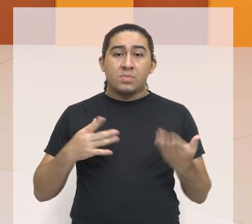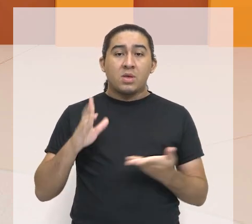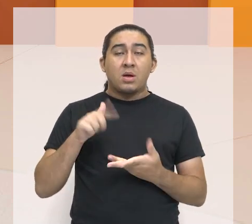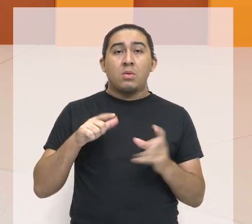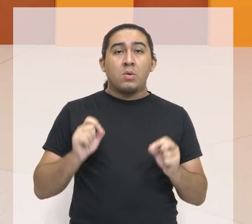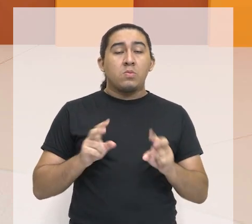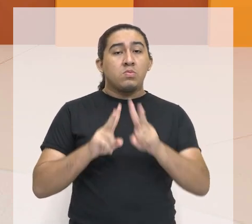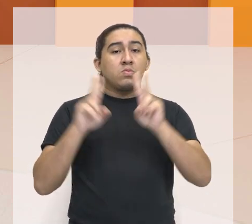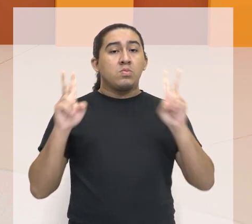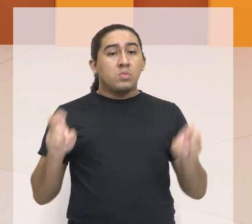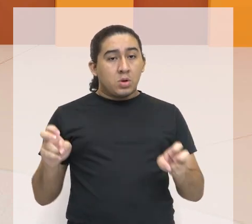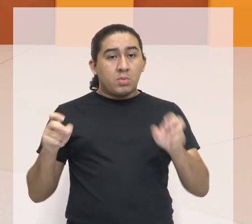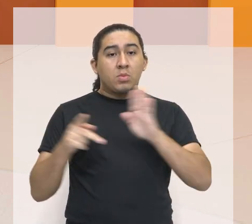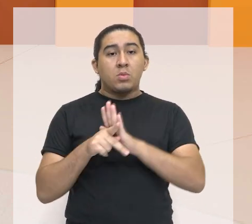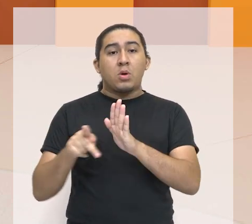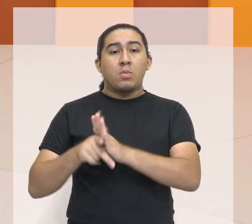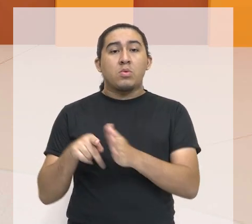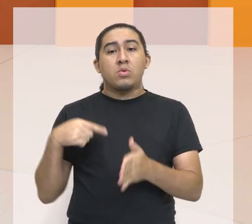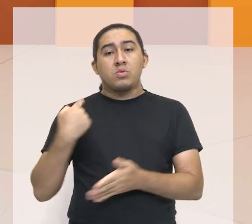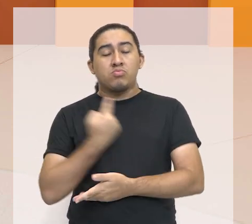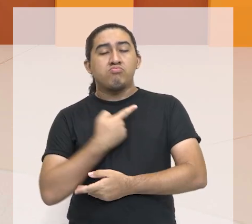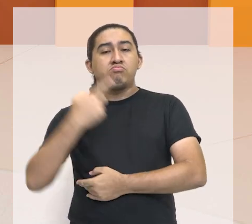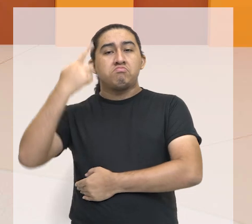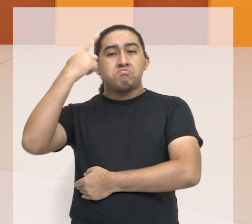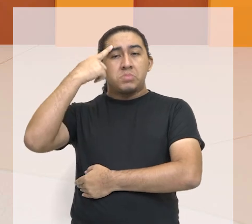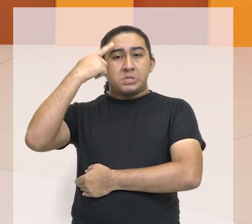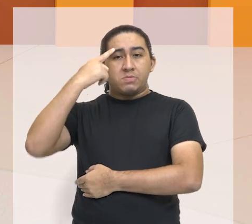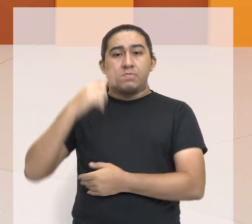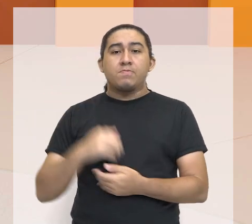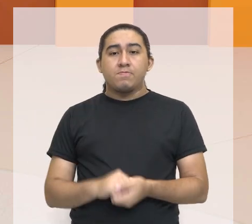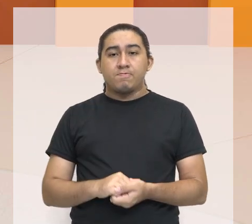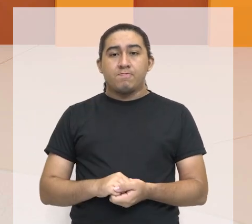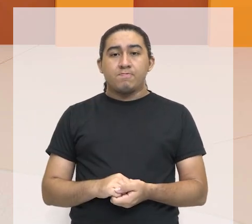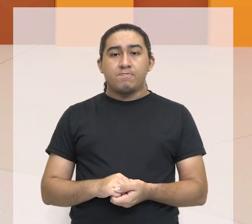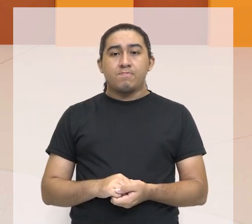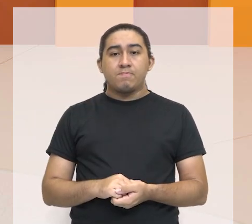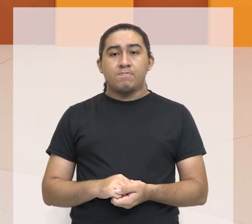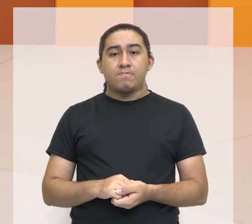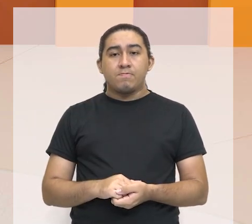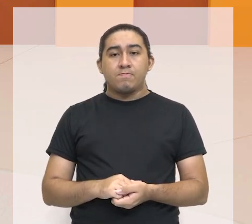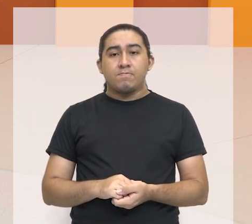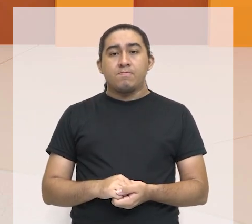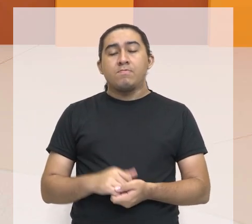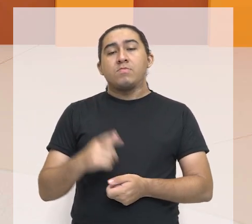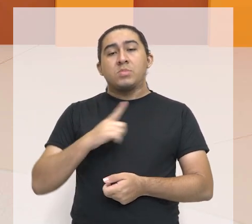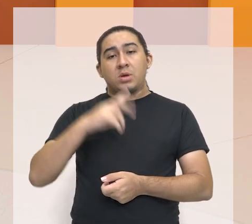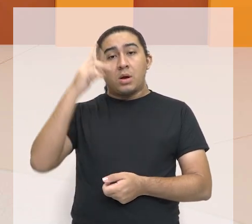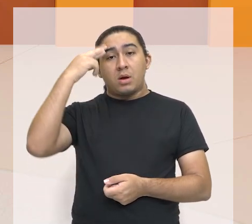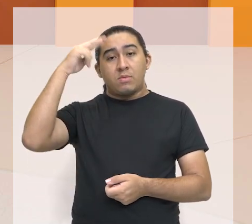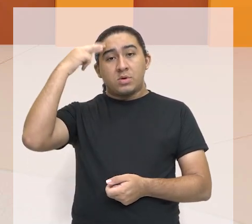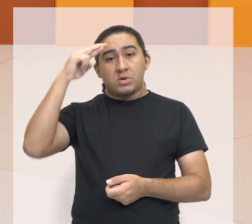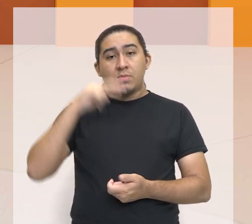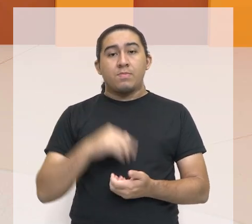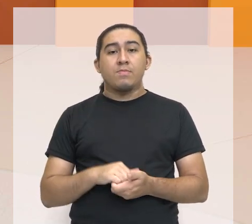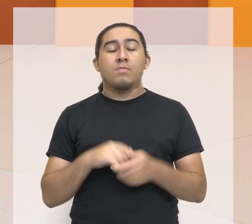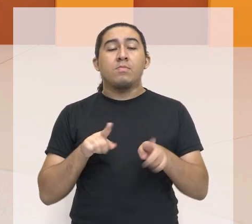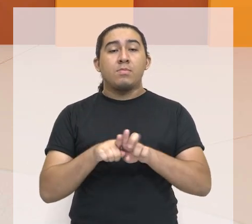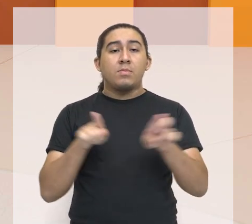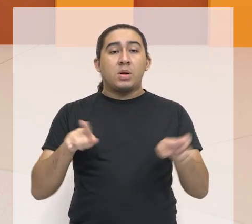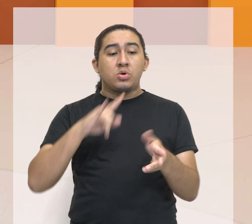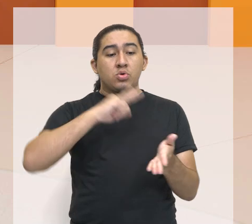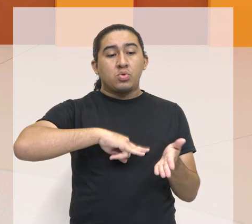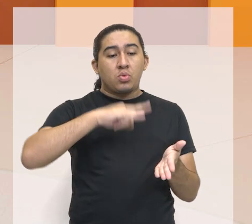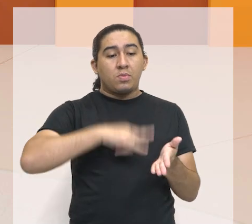questão que nos leva a pensar, nos leva a refletir. Mas a Declaração